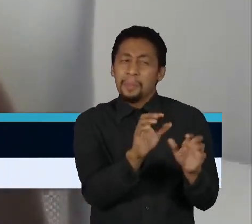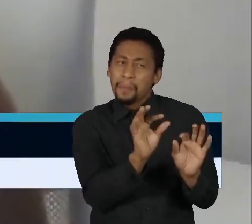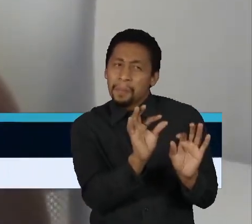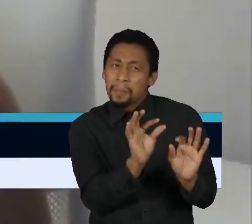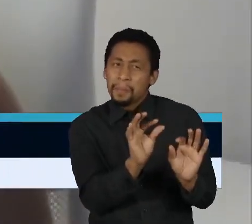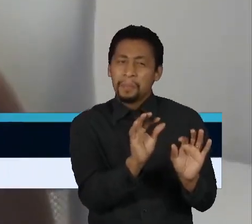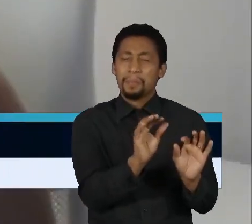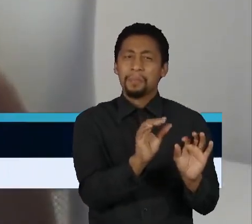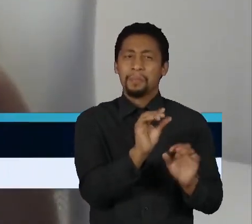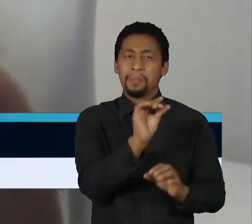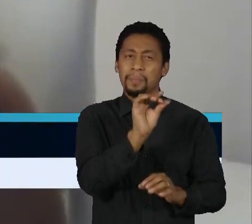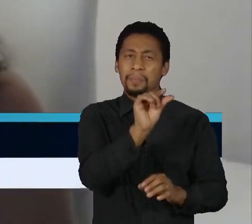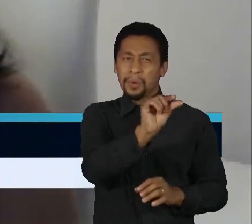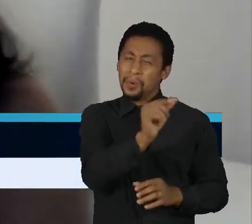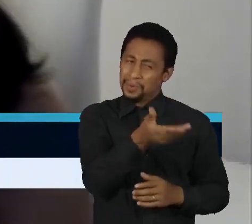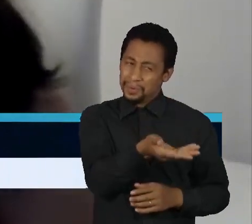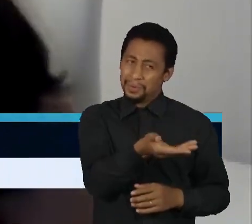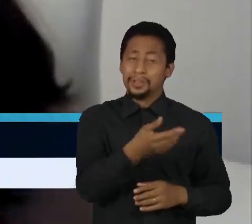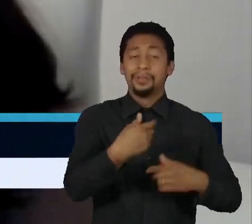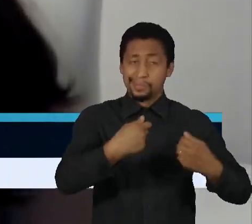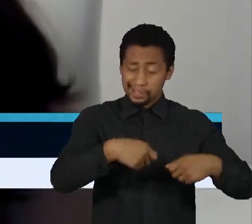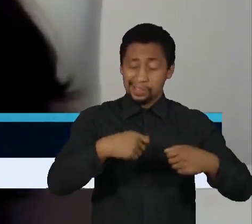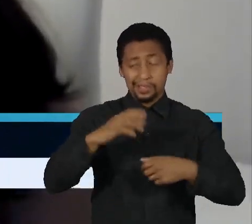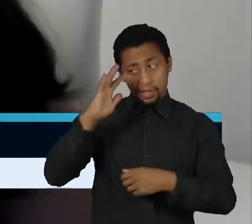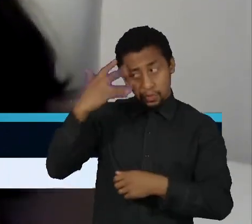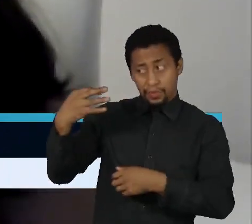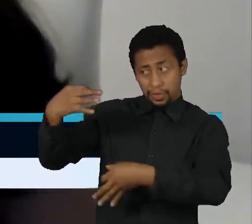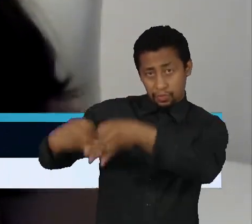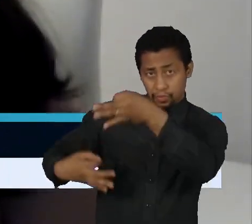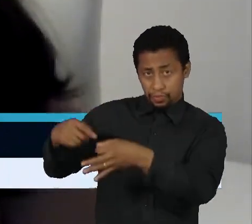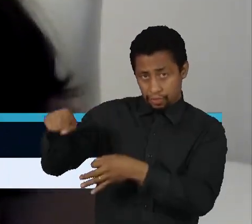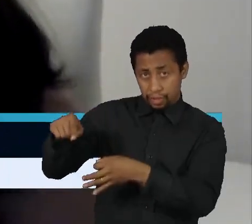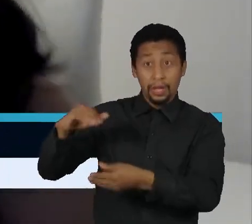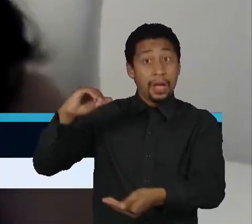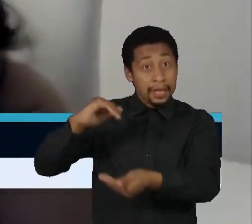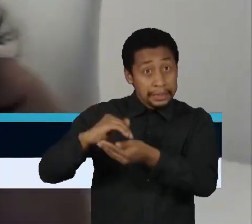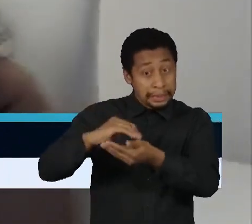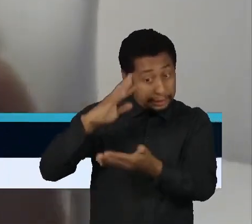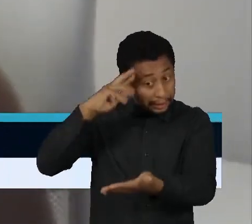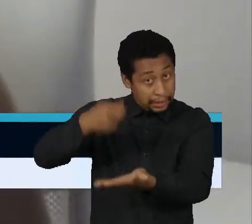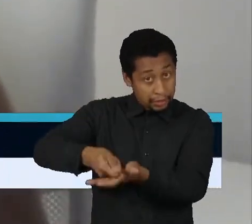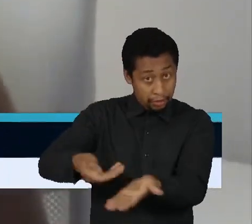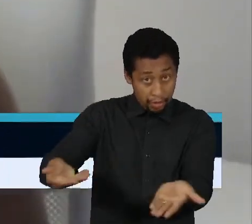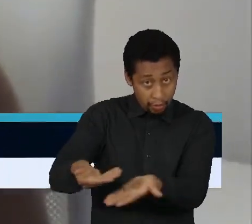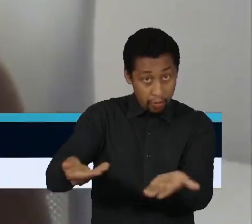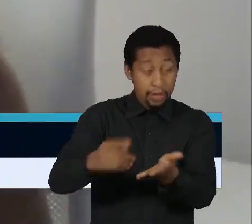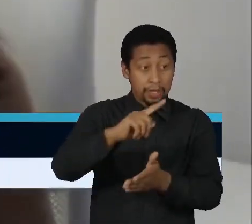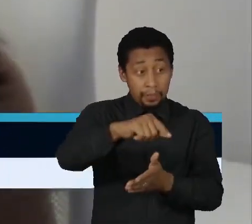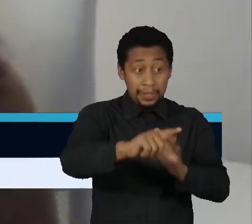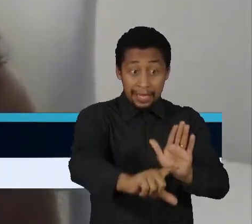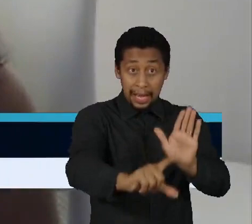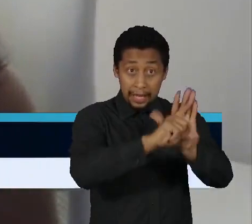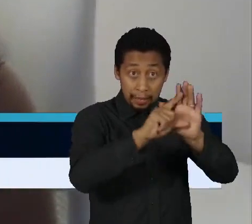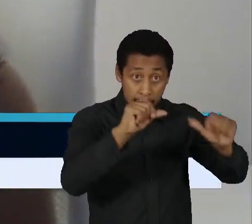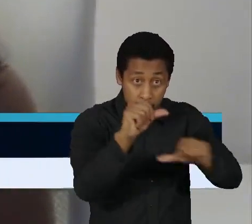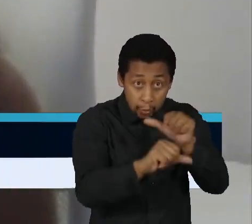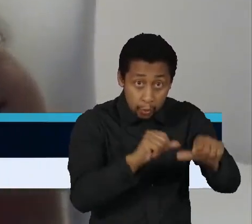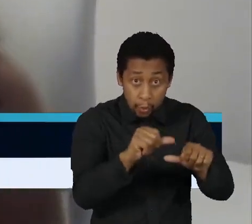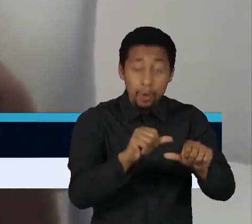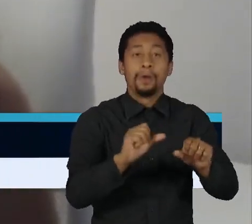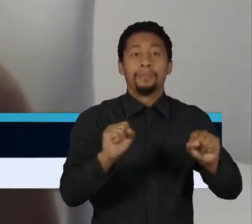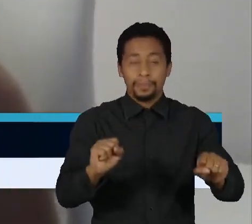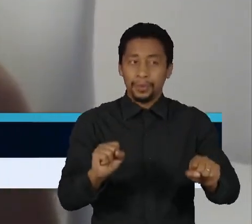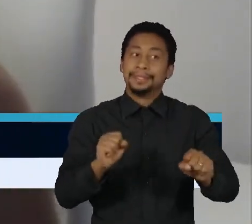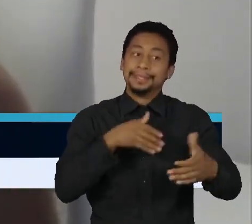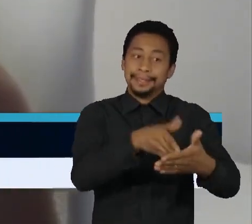complementar isso. E além disso, uma decisão do STF nesse momento, e aí depois com uma mudança de lei, pode acabar causando alguma